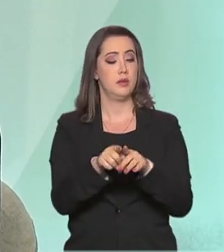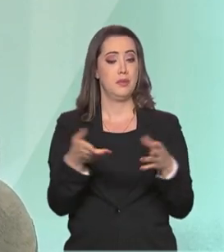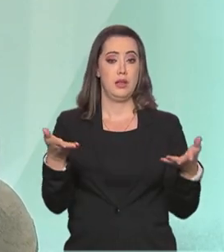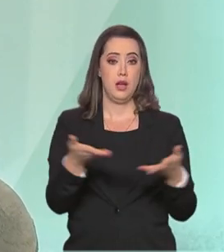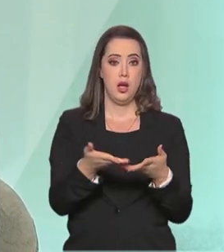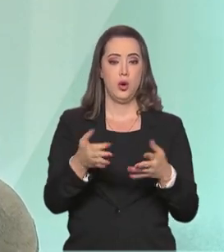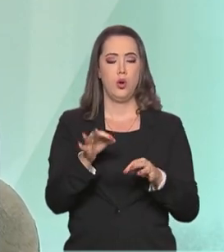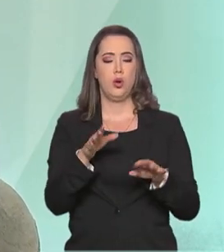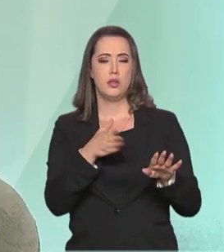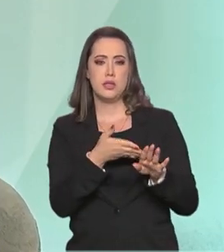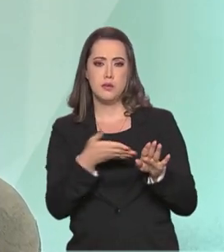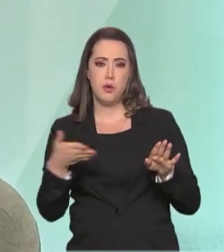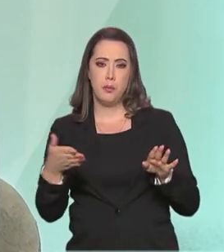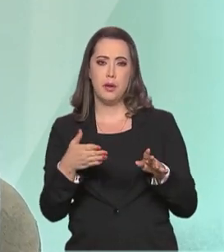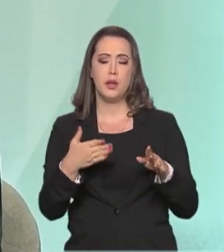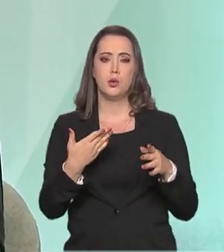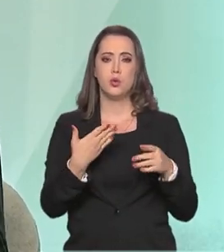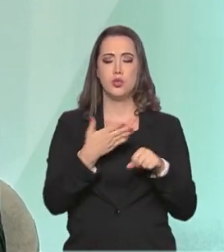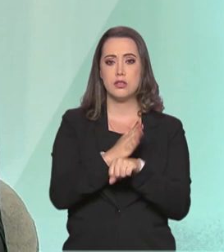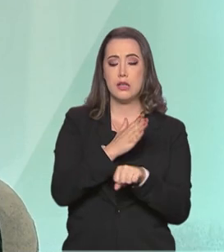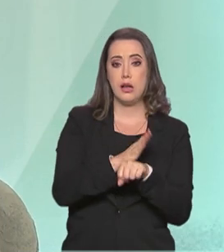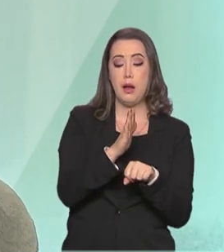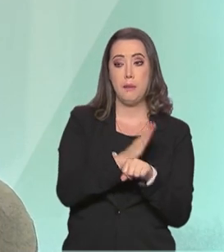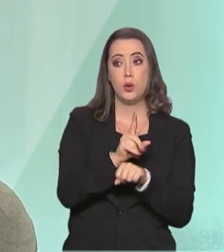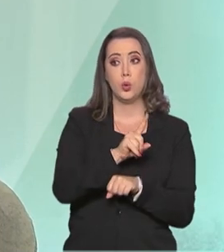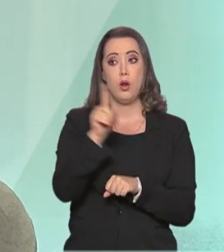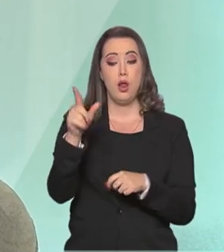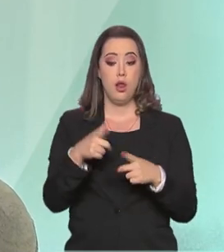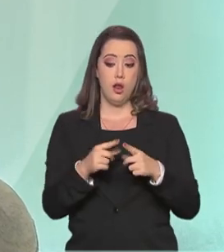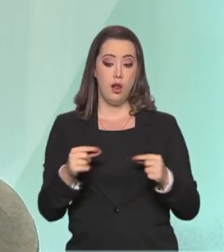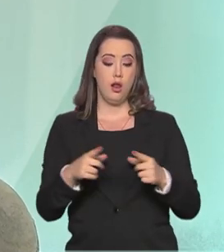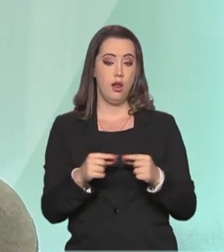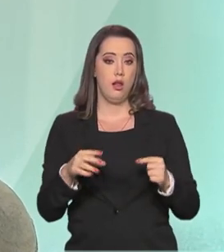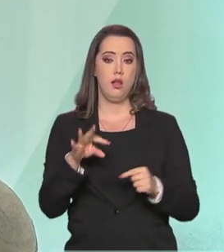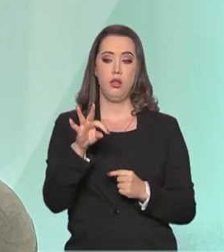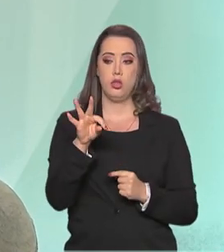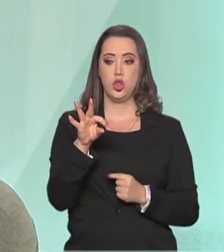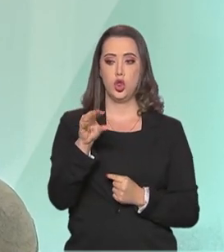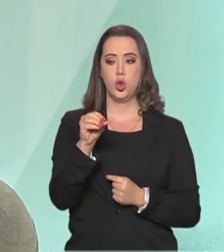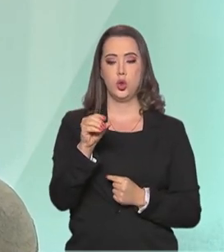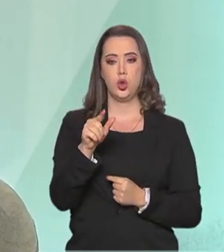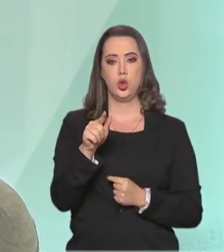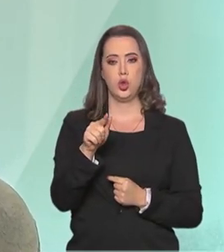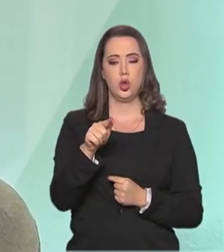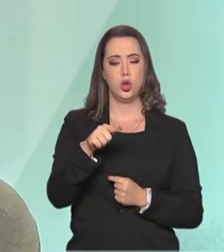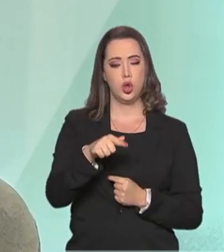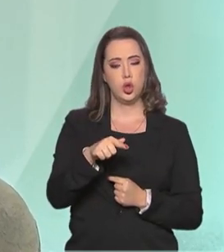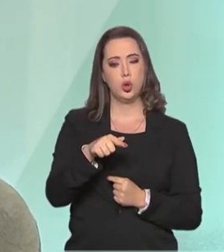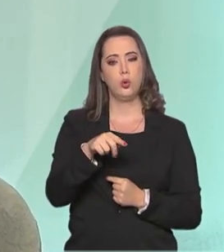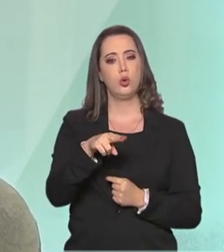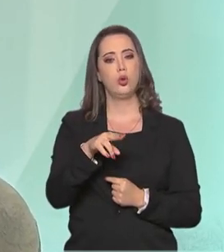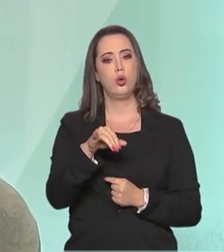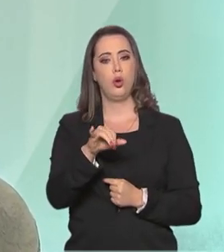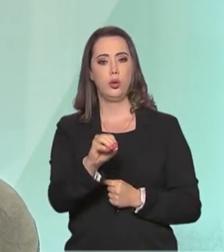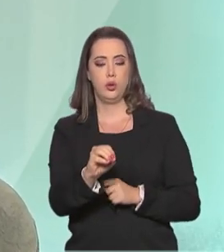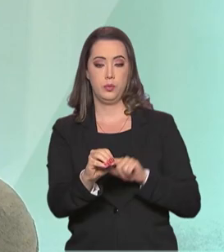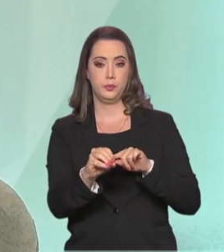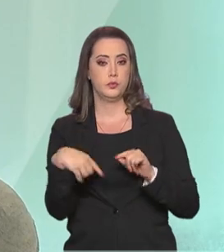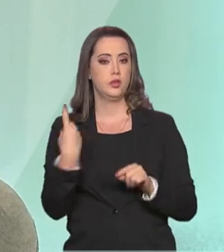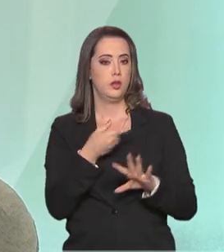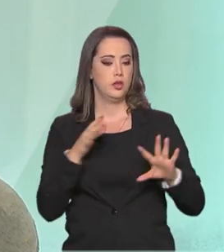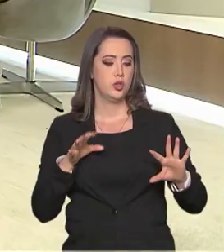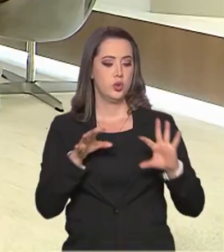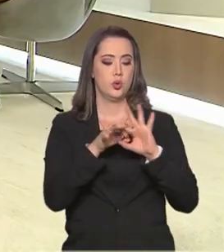adaptação até Tóquio. Então, gente tem uma sinergia com o Comitê Olímpico e Comitê Paralímpico Brasileiro muito